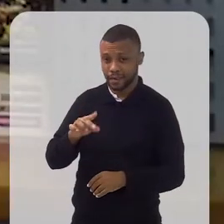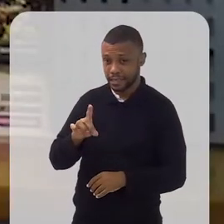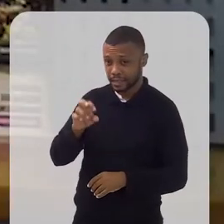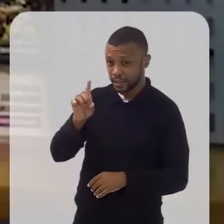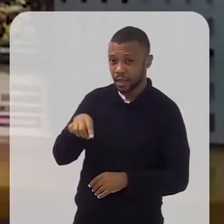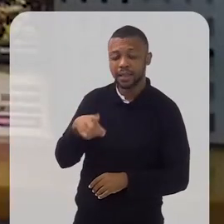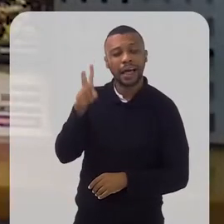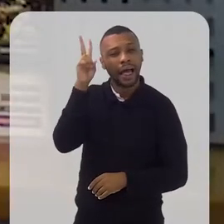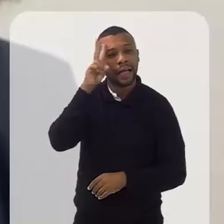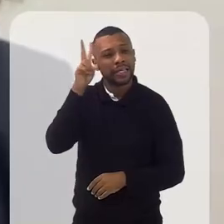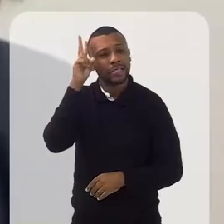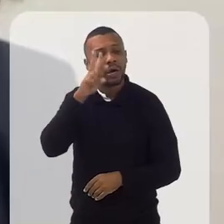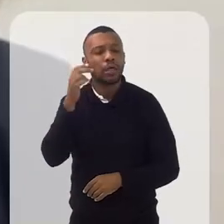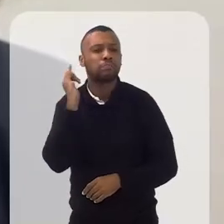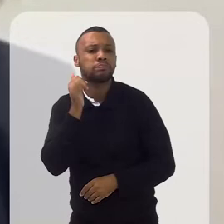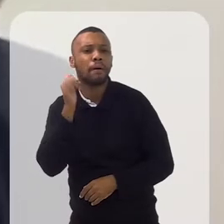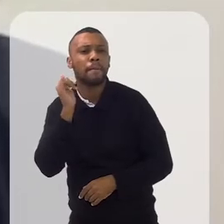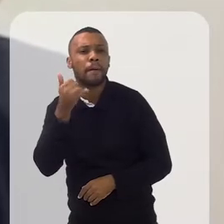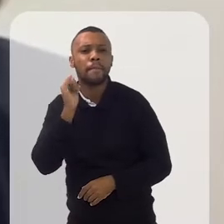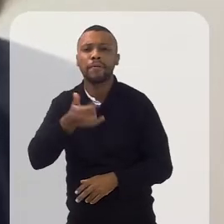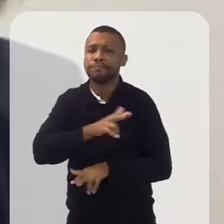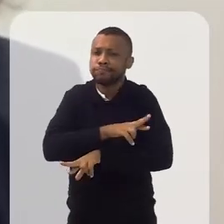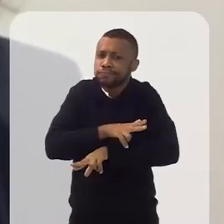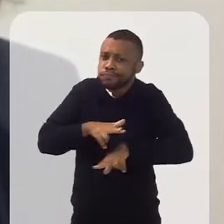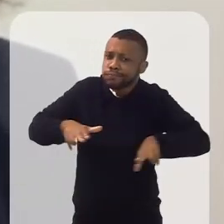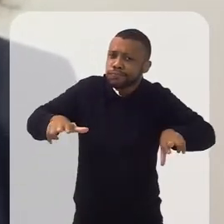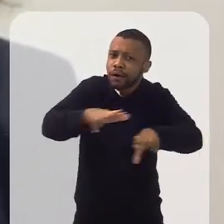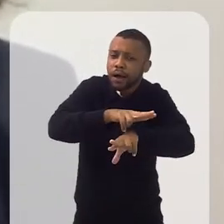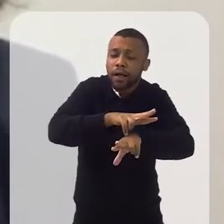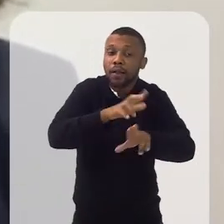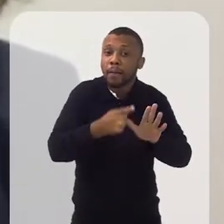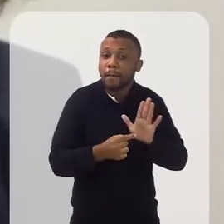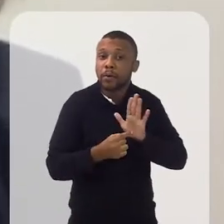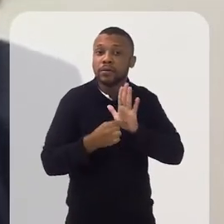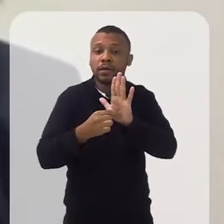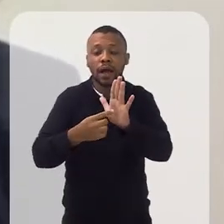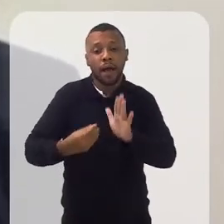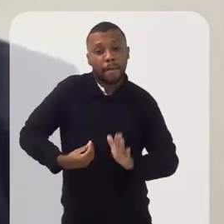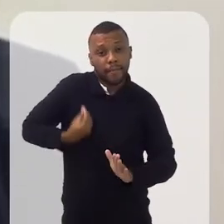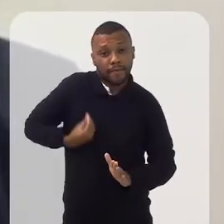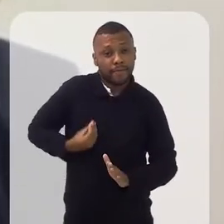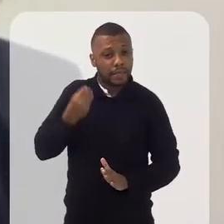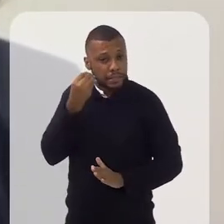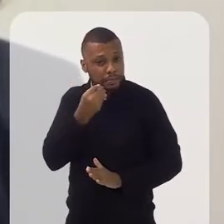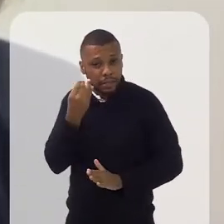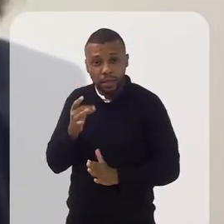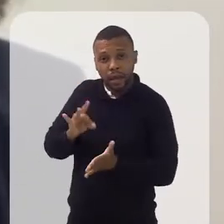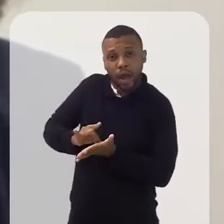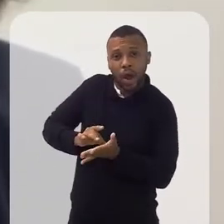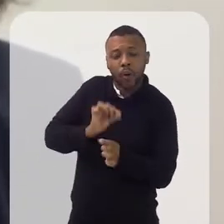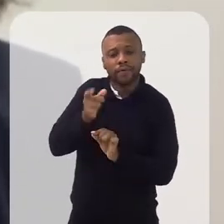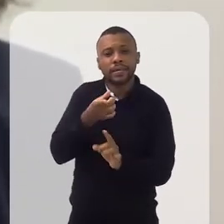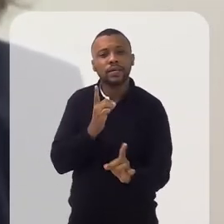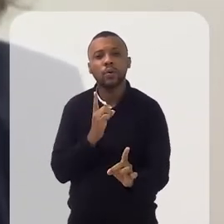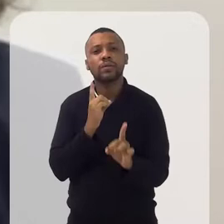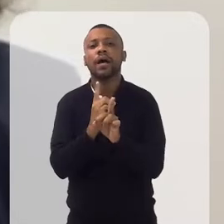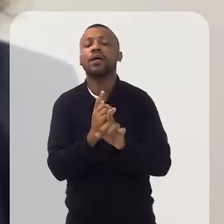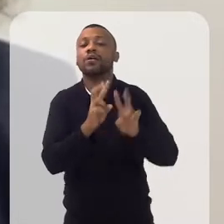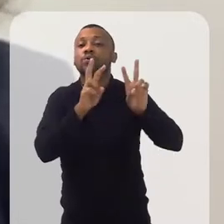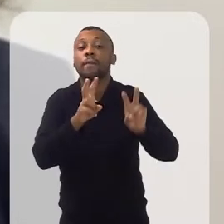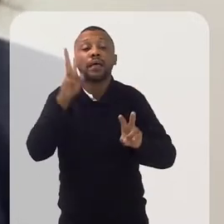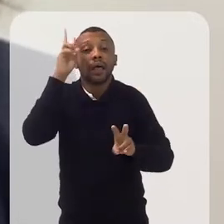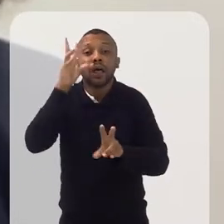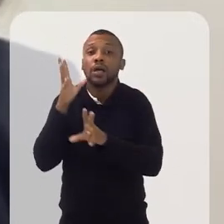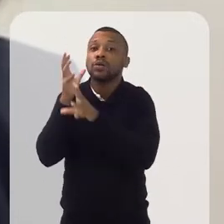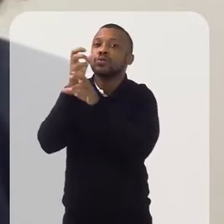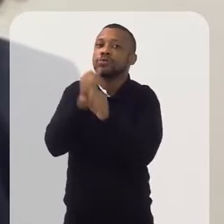sobre essas histórias, um pouco trazer para a vida real, um pouco dos empreendedores e do que vocês encontraram em termos